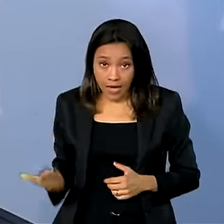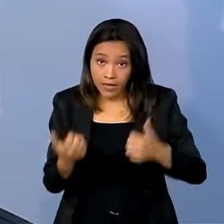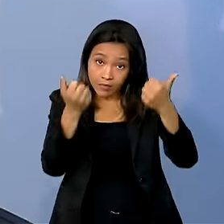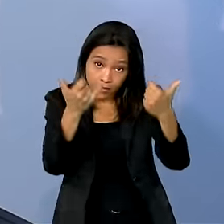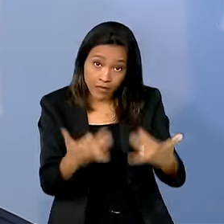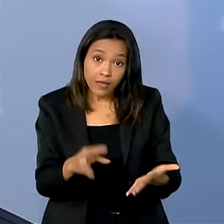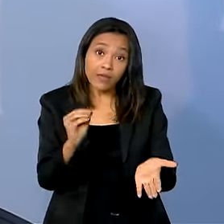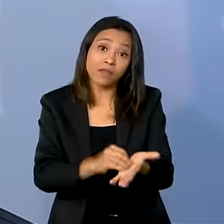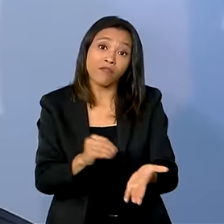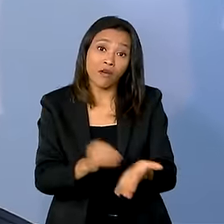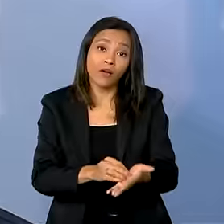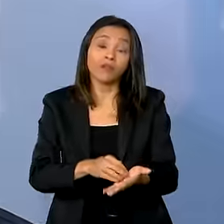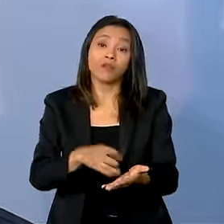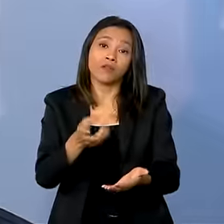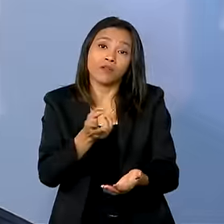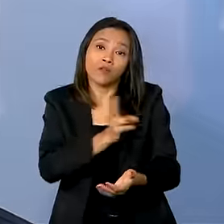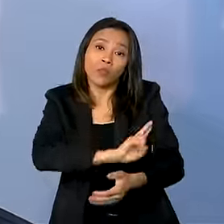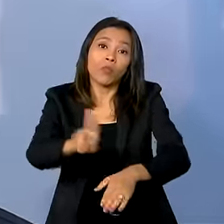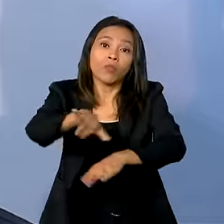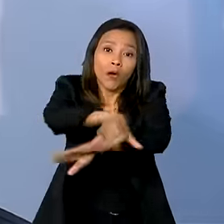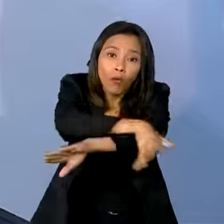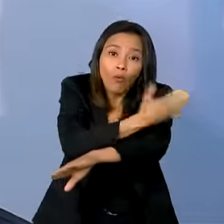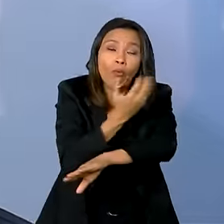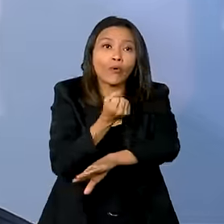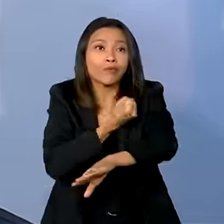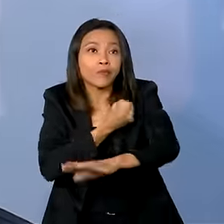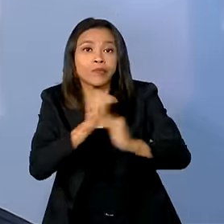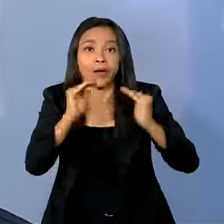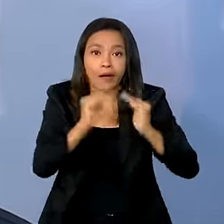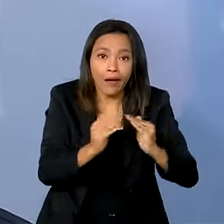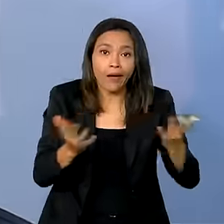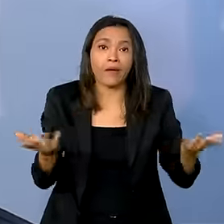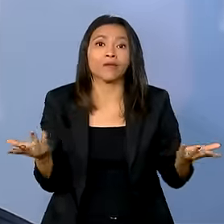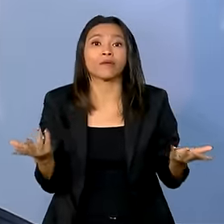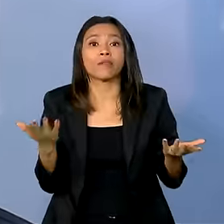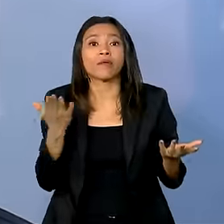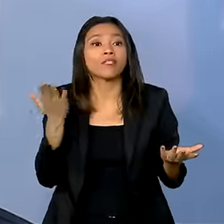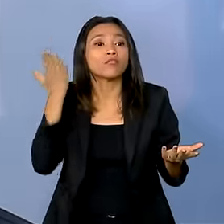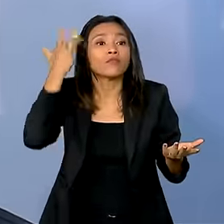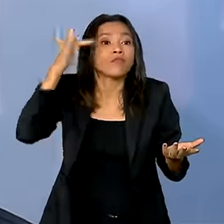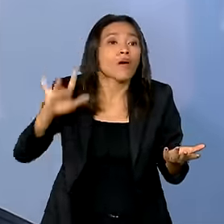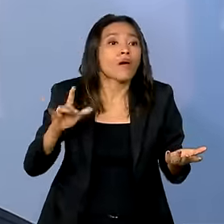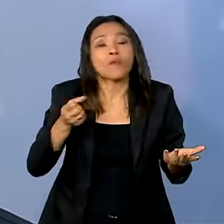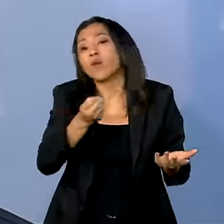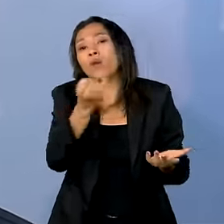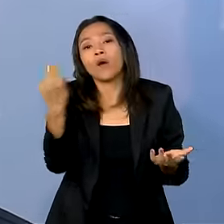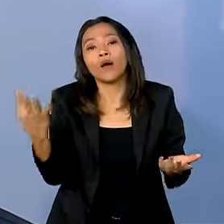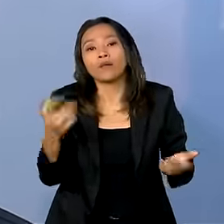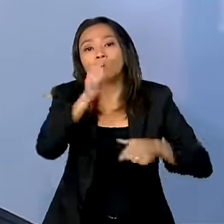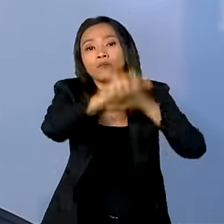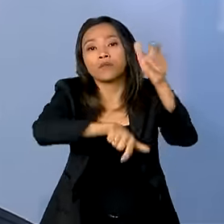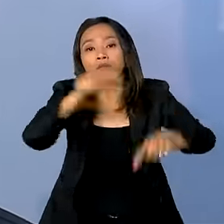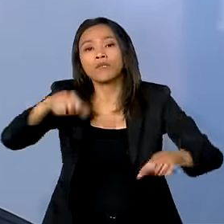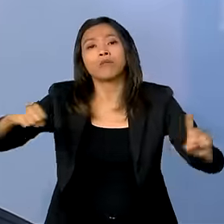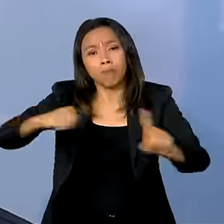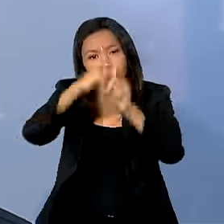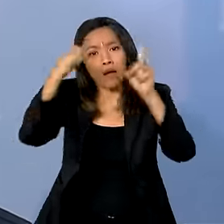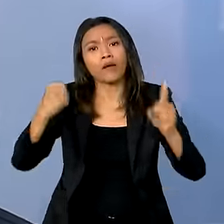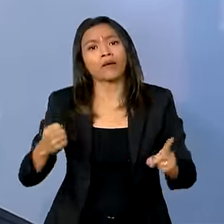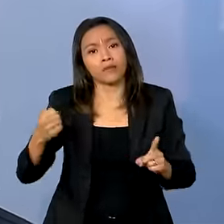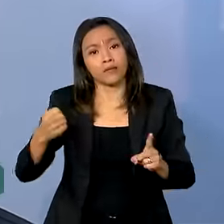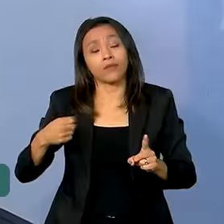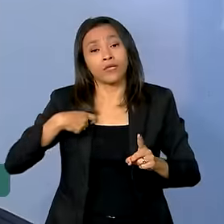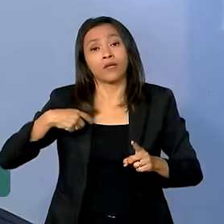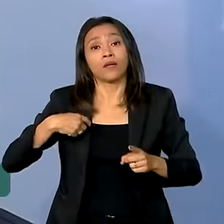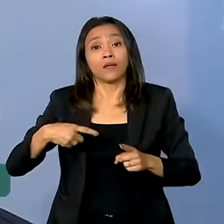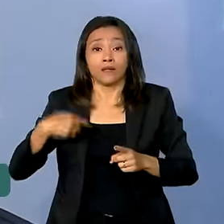pode gerar, sim, omissão. Omissão de domicílios, uma omissão de população, impactando na cobertura das nossas pesquisas